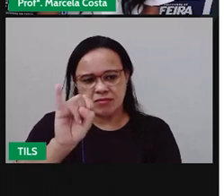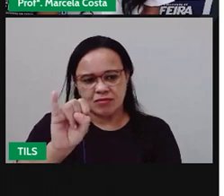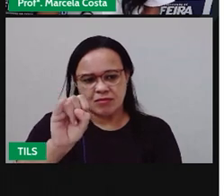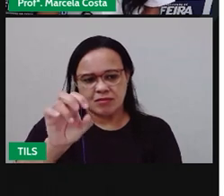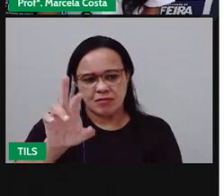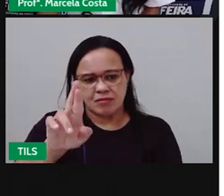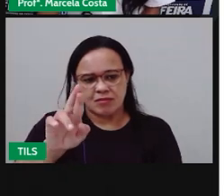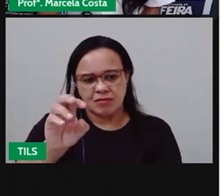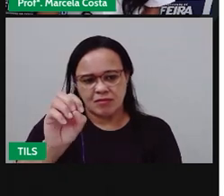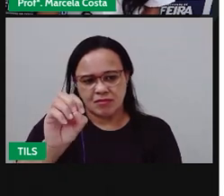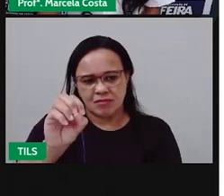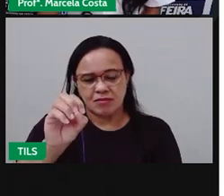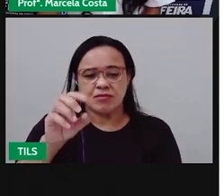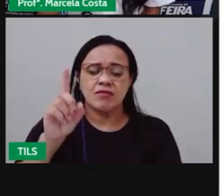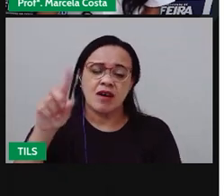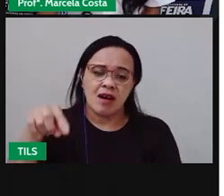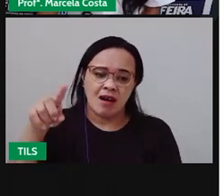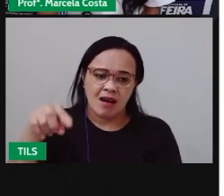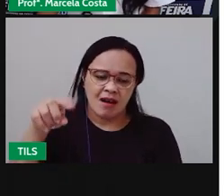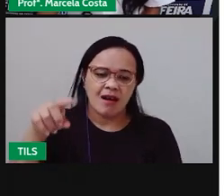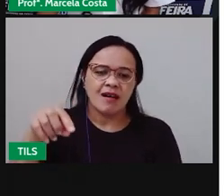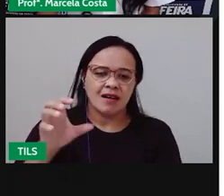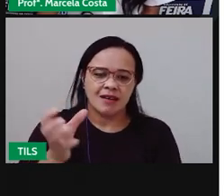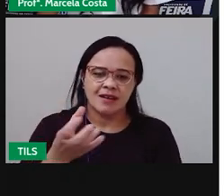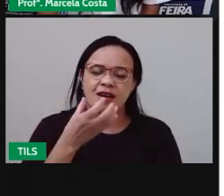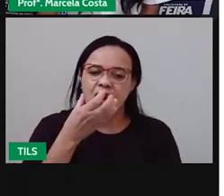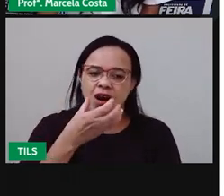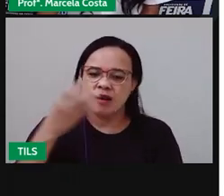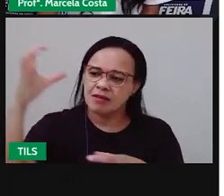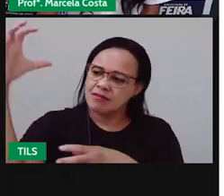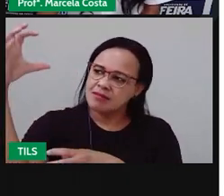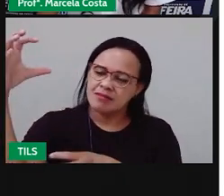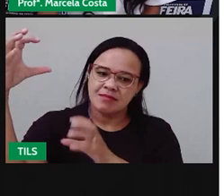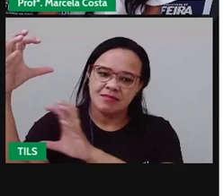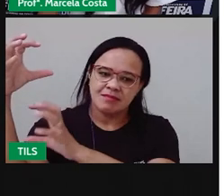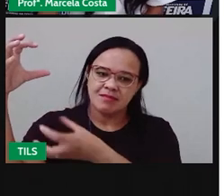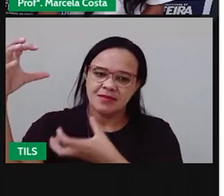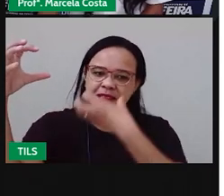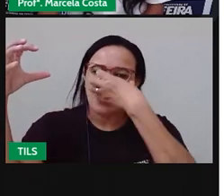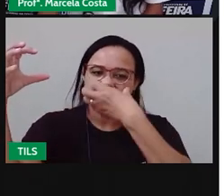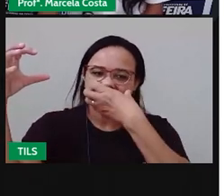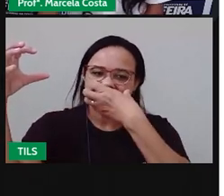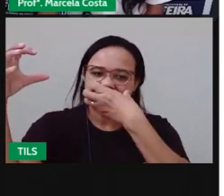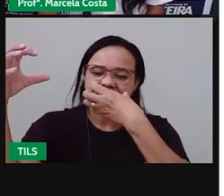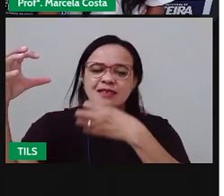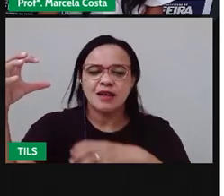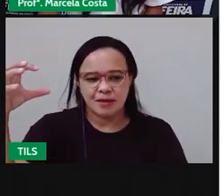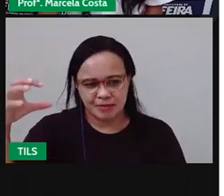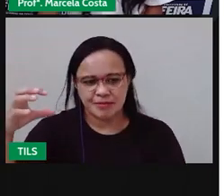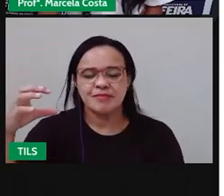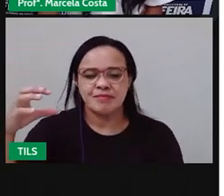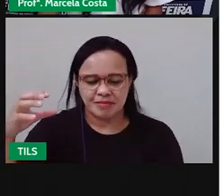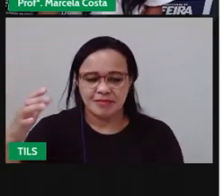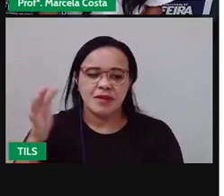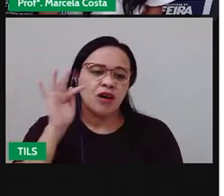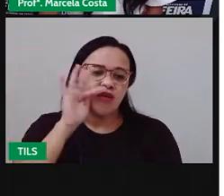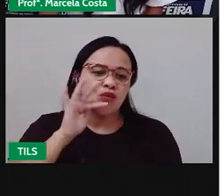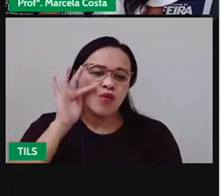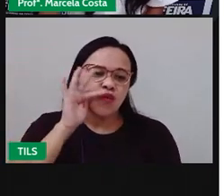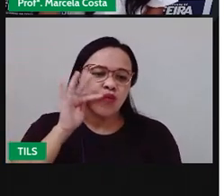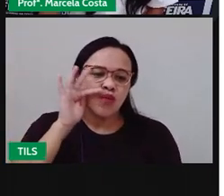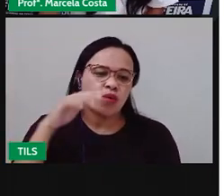É o cajueiro, não é isso? Que é uma árvore frutífera.